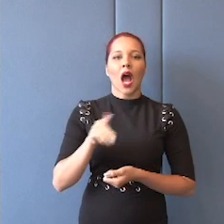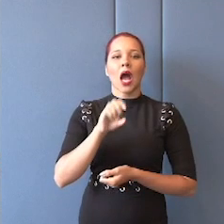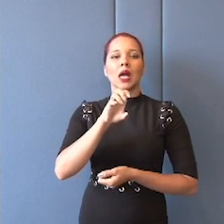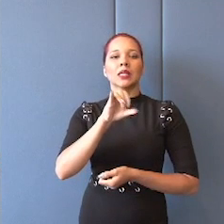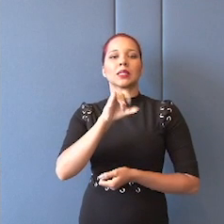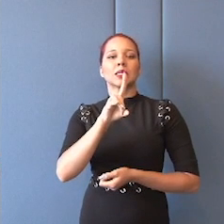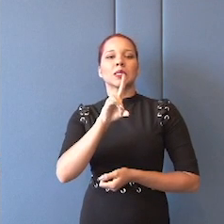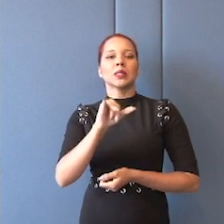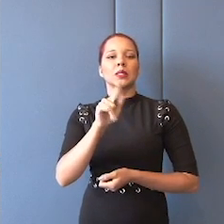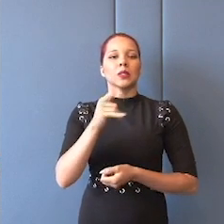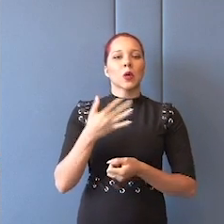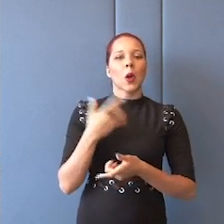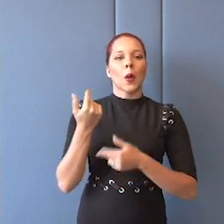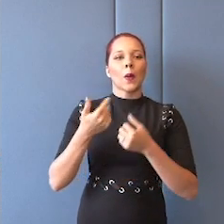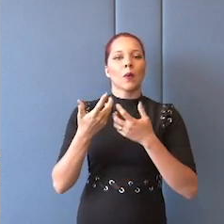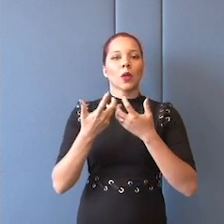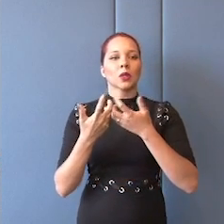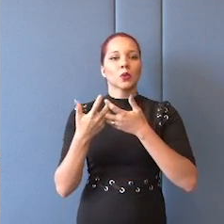baleado enquanto dirigia trator.